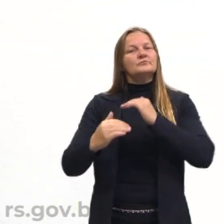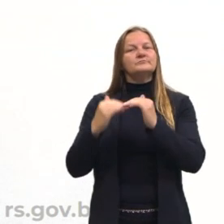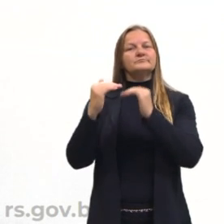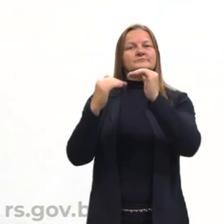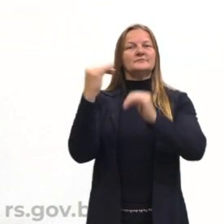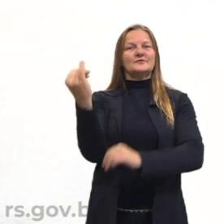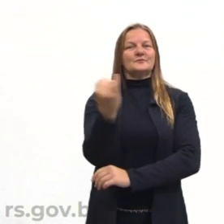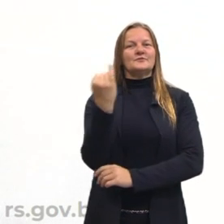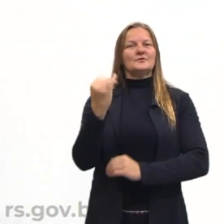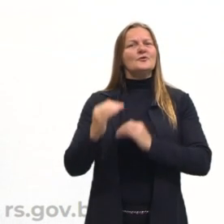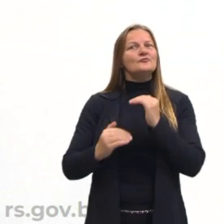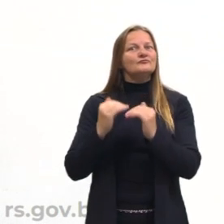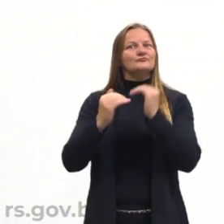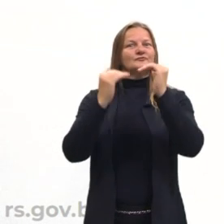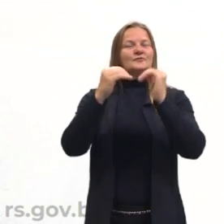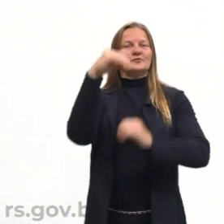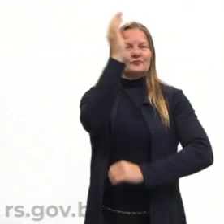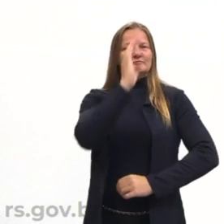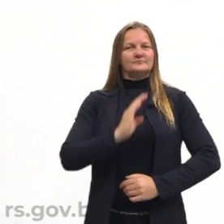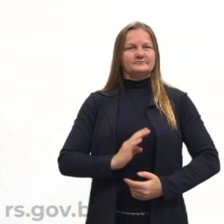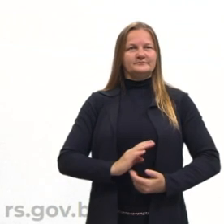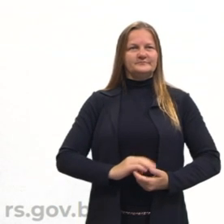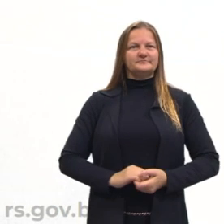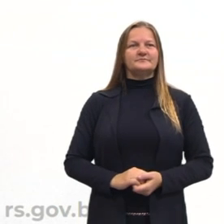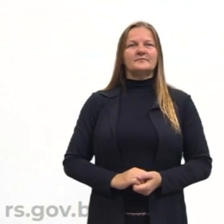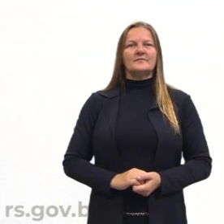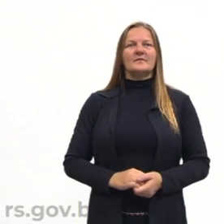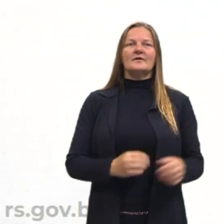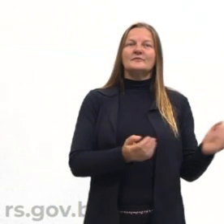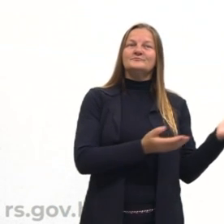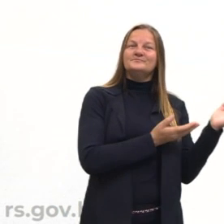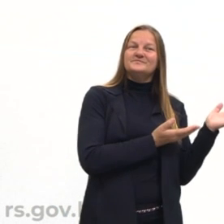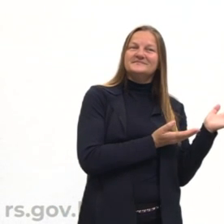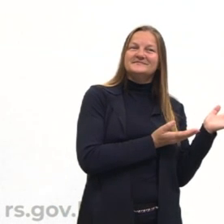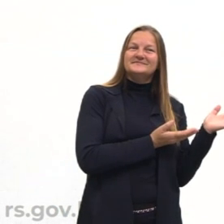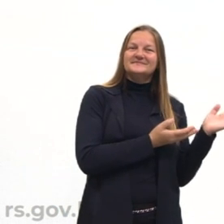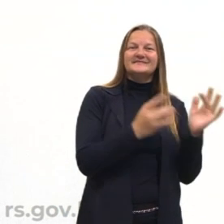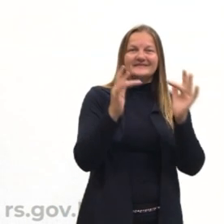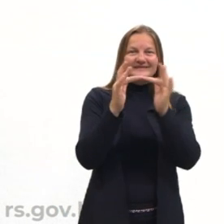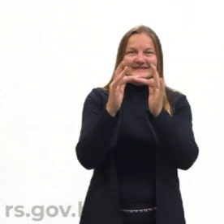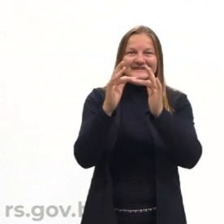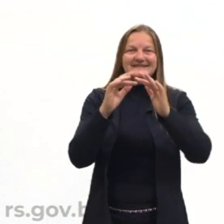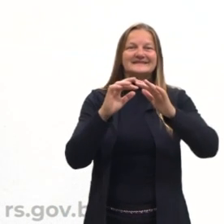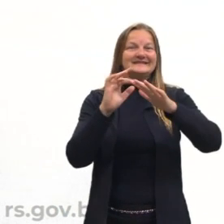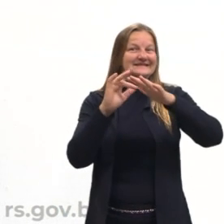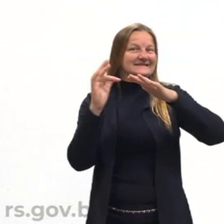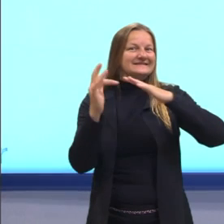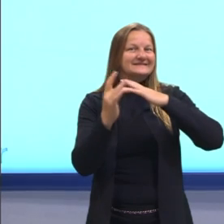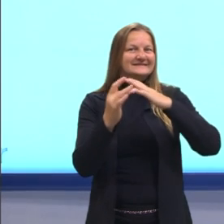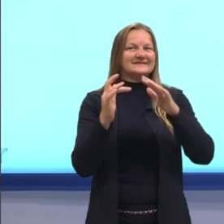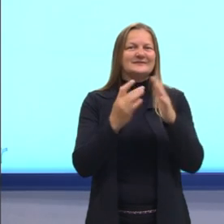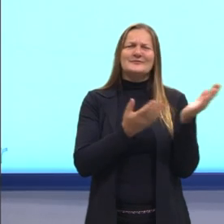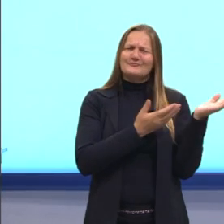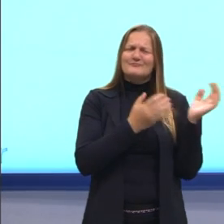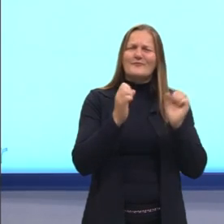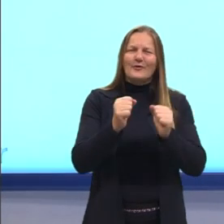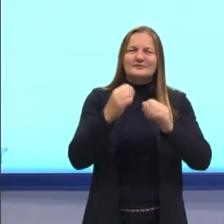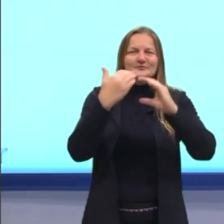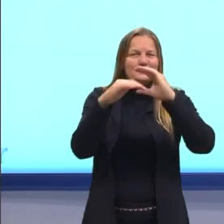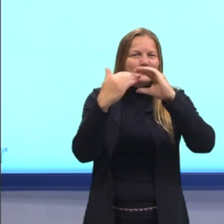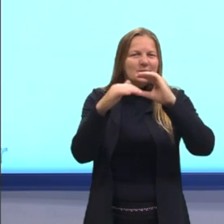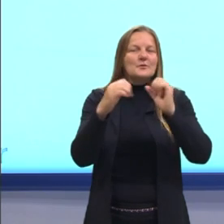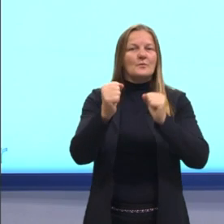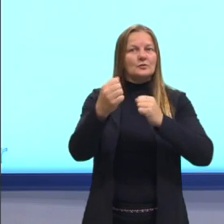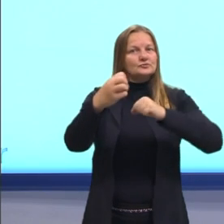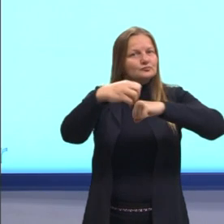para o desenvolvimento do Brasil. Aqui estão minhas redes sociais, caso vocês queiram me adicionar, tem meu e-mail, caso